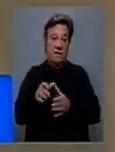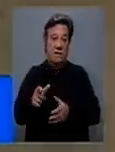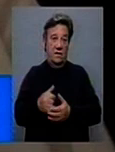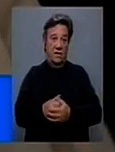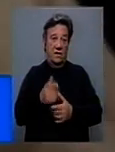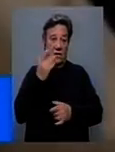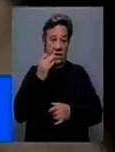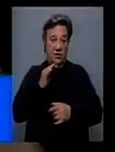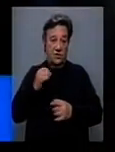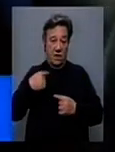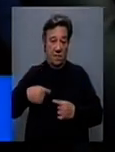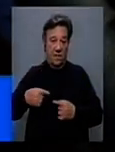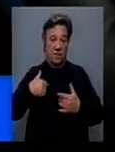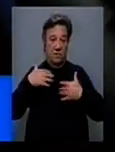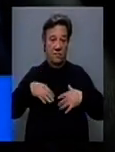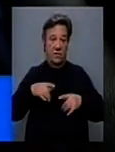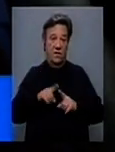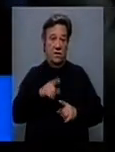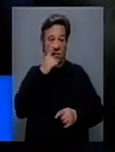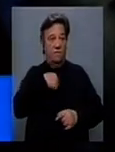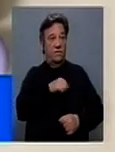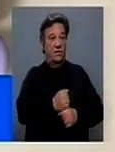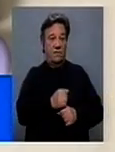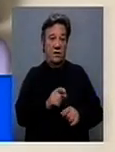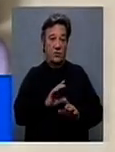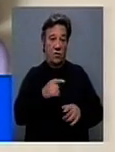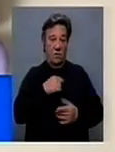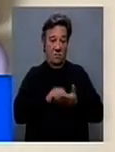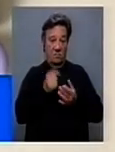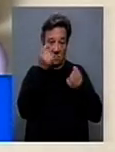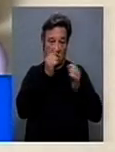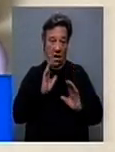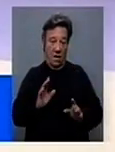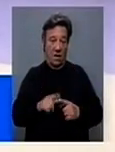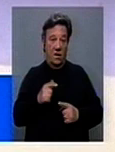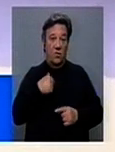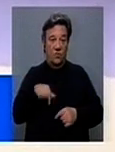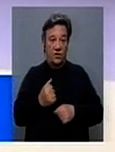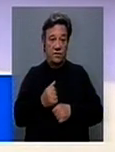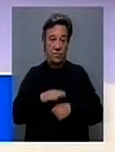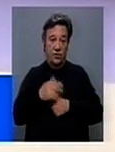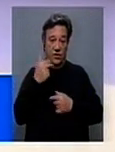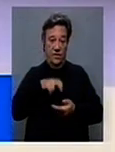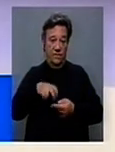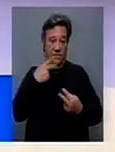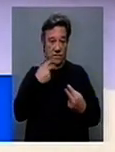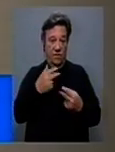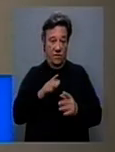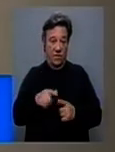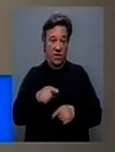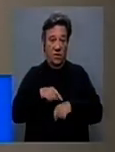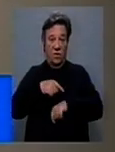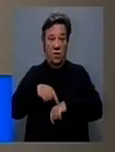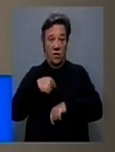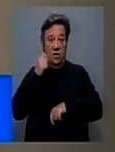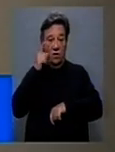Higiene diária, vestir-me como se fosse trabalhar, só não me maquilho, filo hoje para este vídeo. Horas